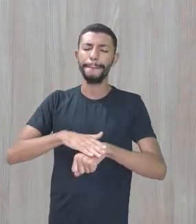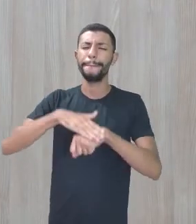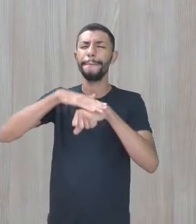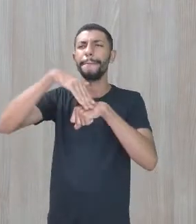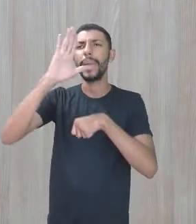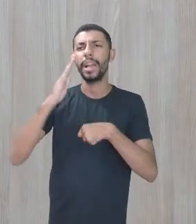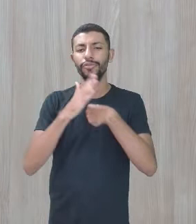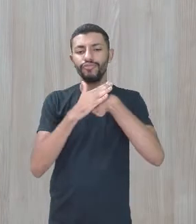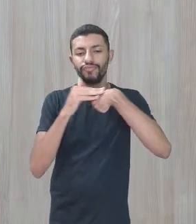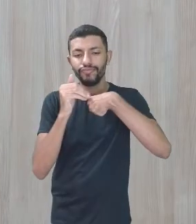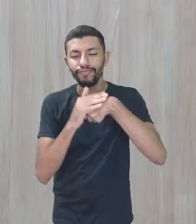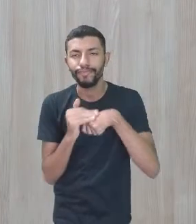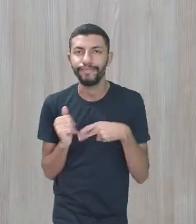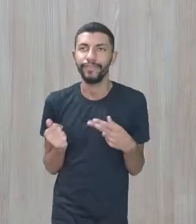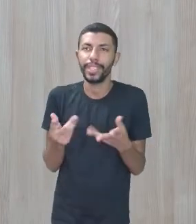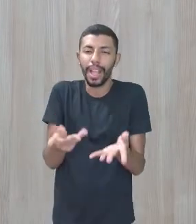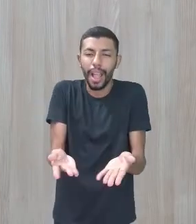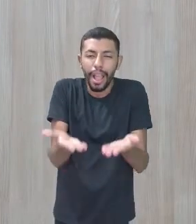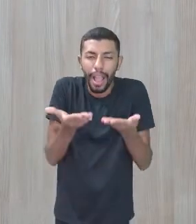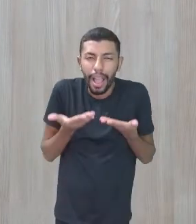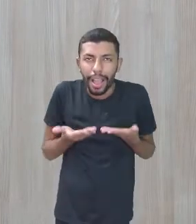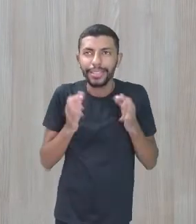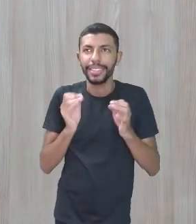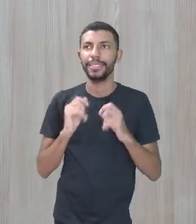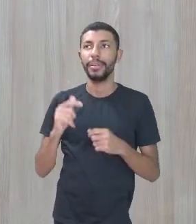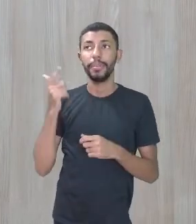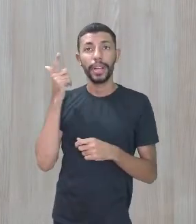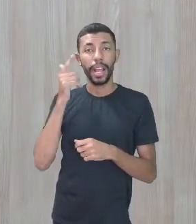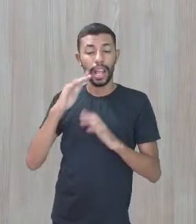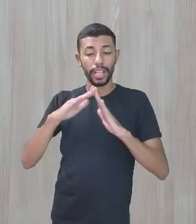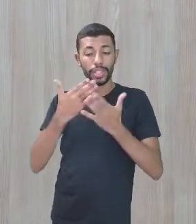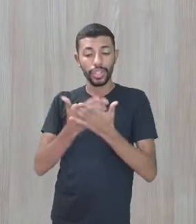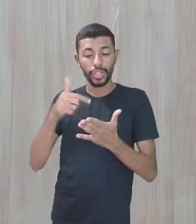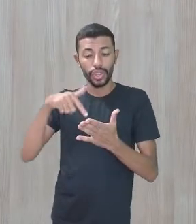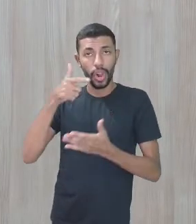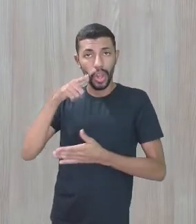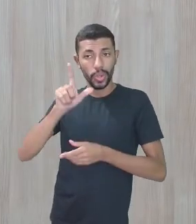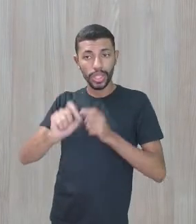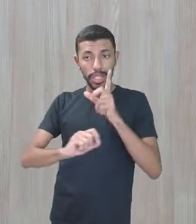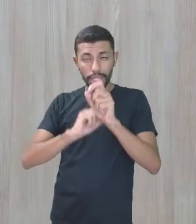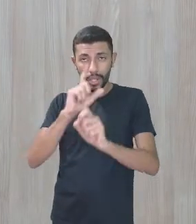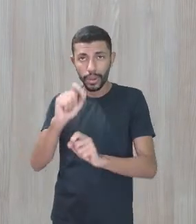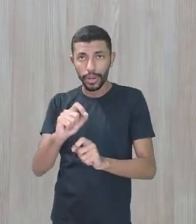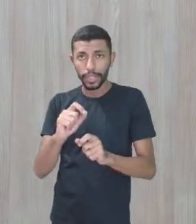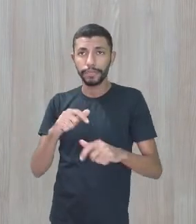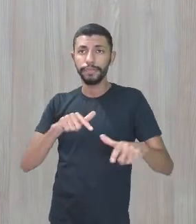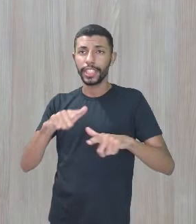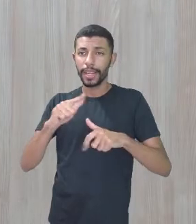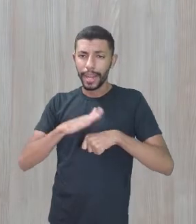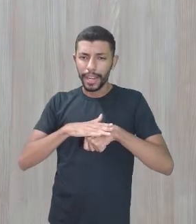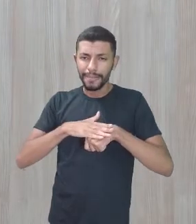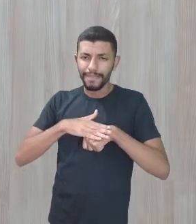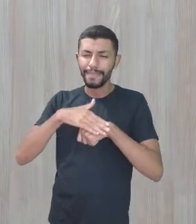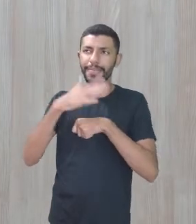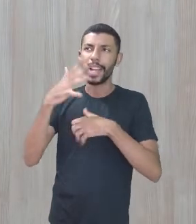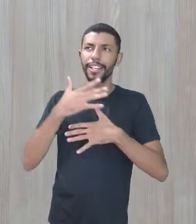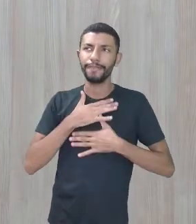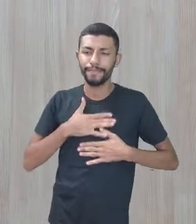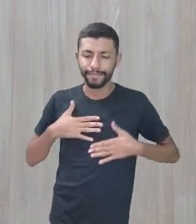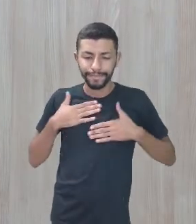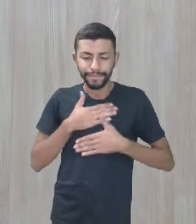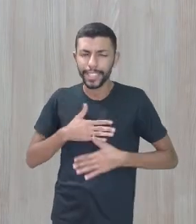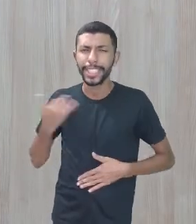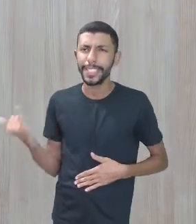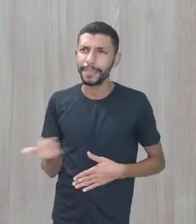acolhimento, para que a escola consiga fazer um trabalho de uma maneira mais satisfatória, mais